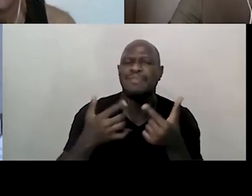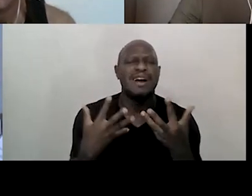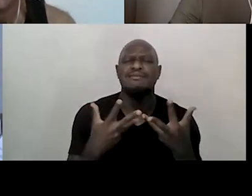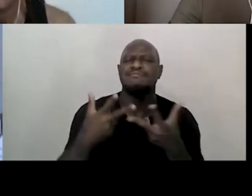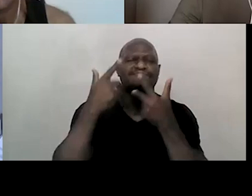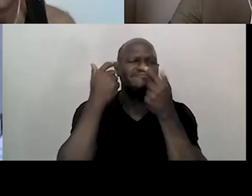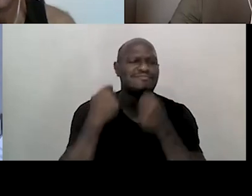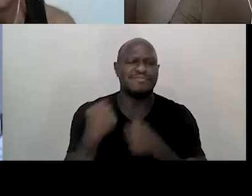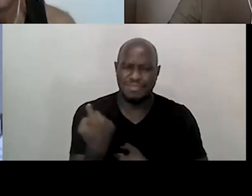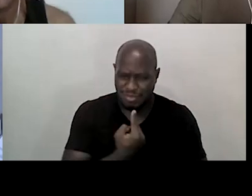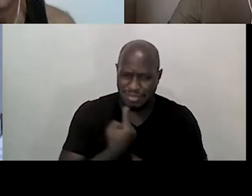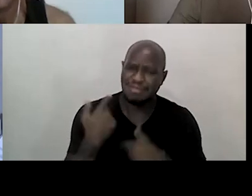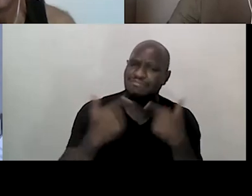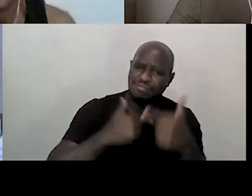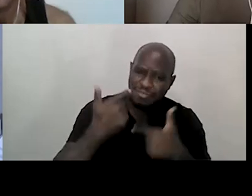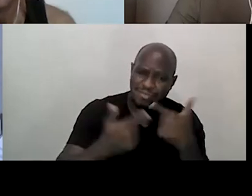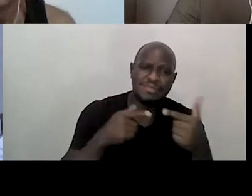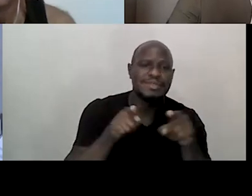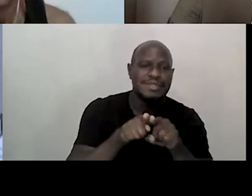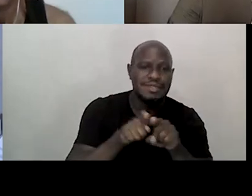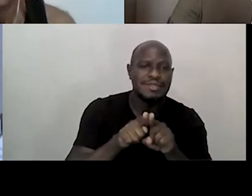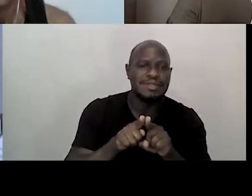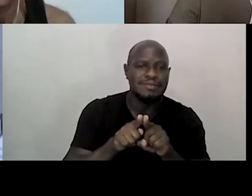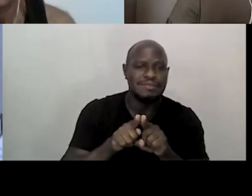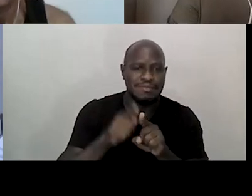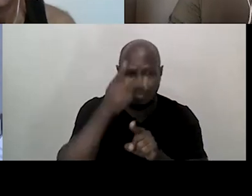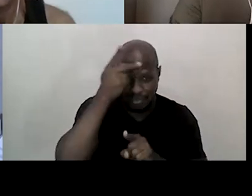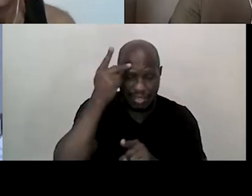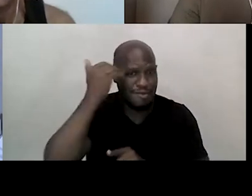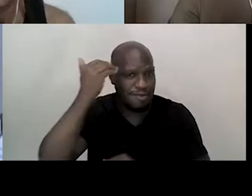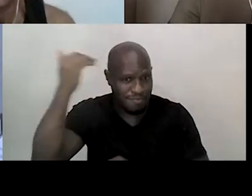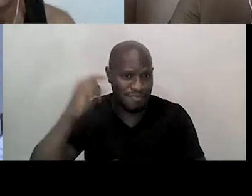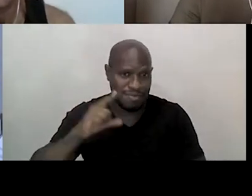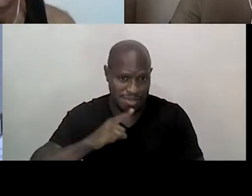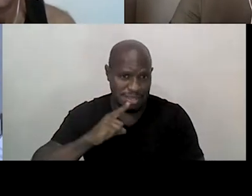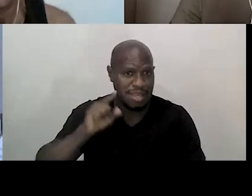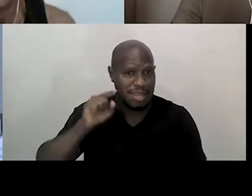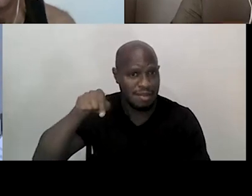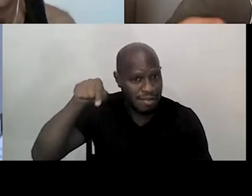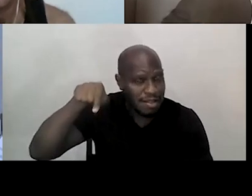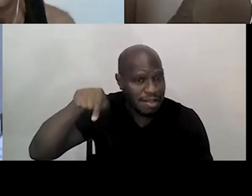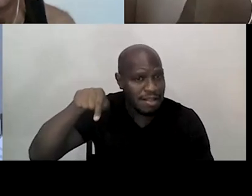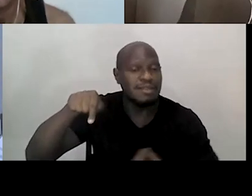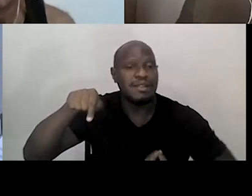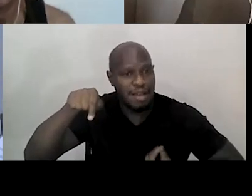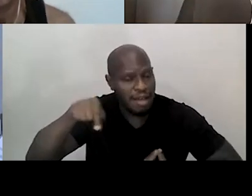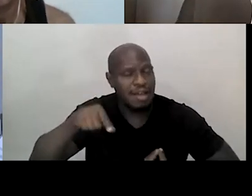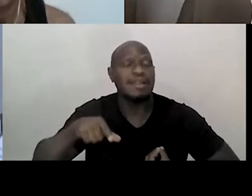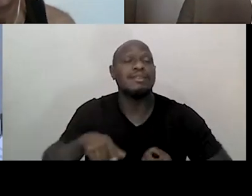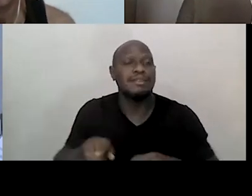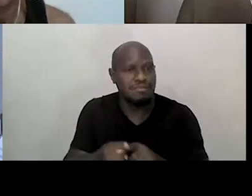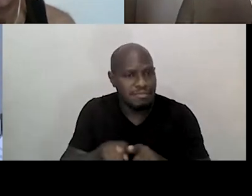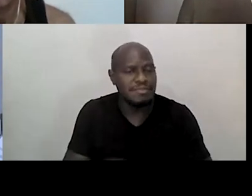A gente trabalha também com os artistas, tem muitos artistas lá na Cracolândia, assim, muitos.